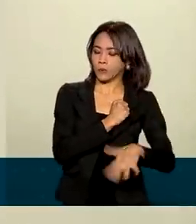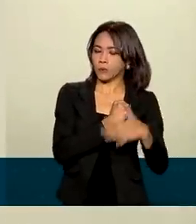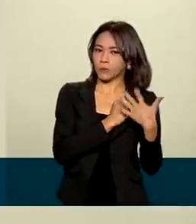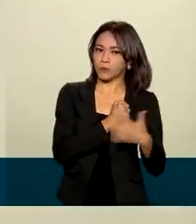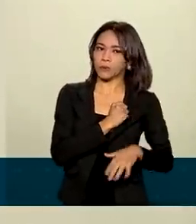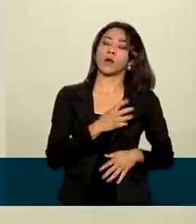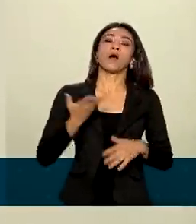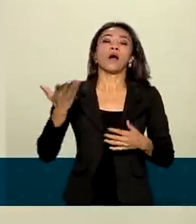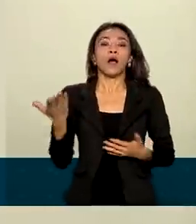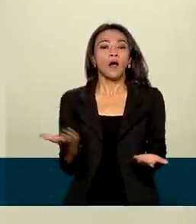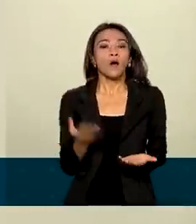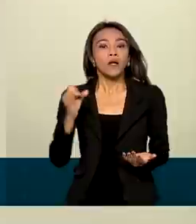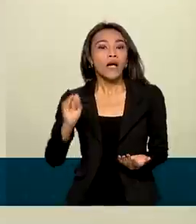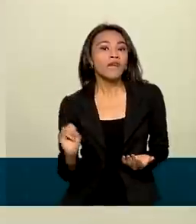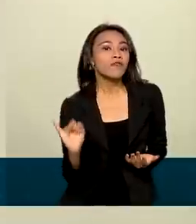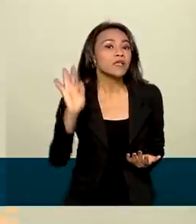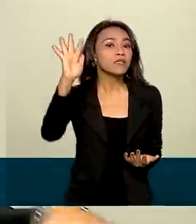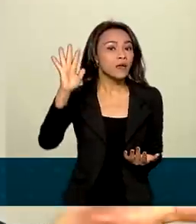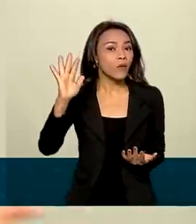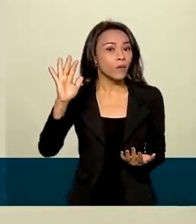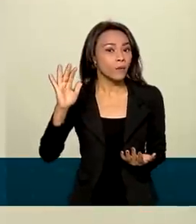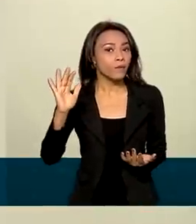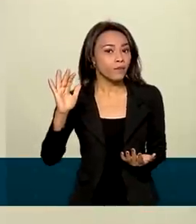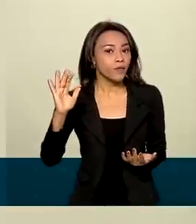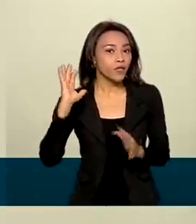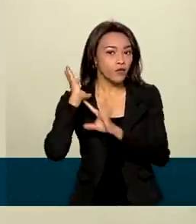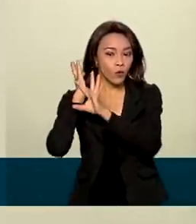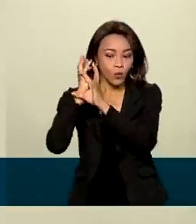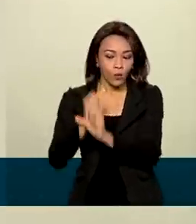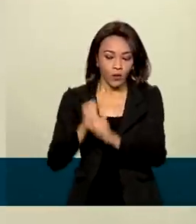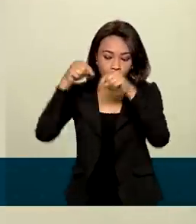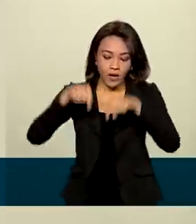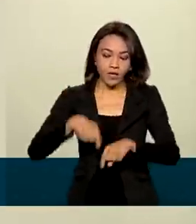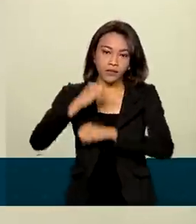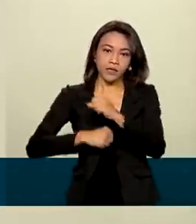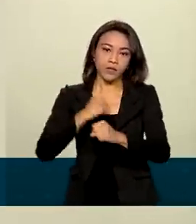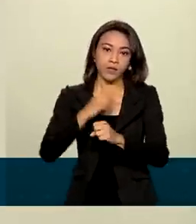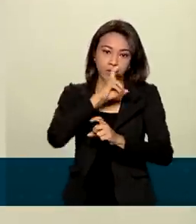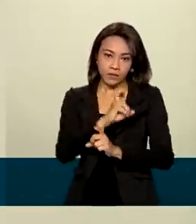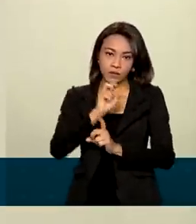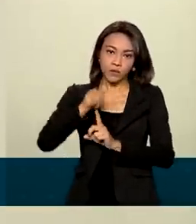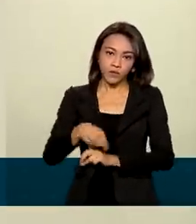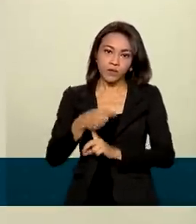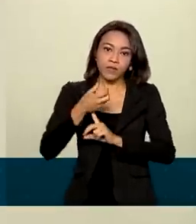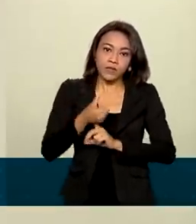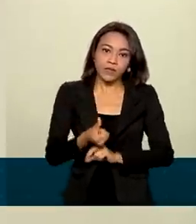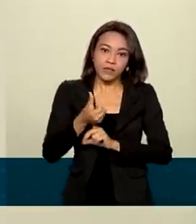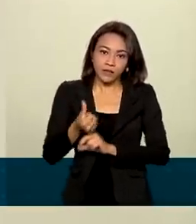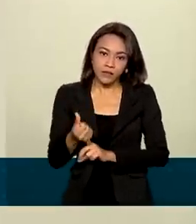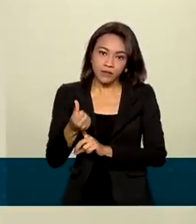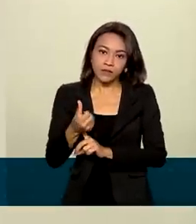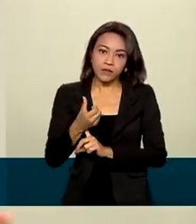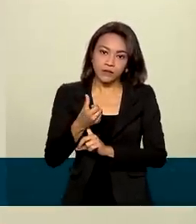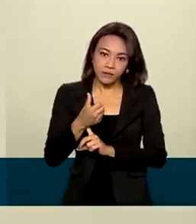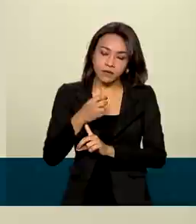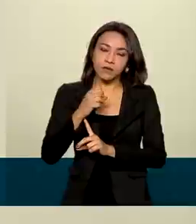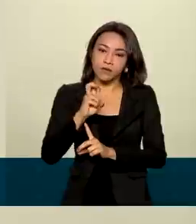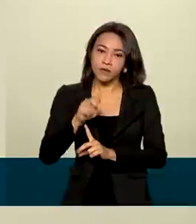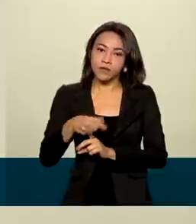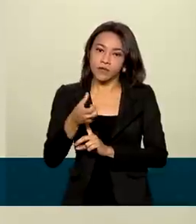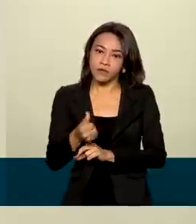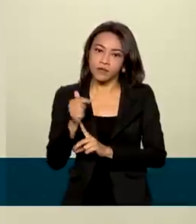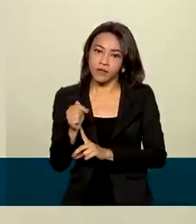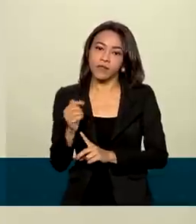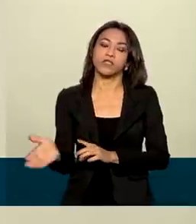inflação anualizada do IPCA, acumulada neste ano, está em 5,67 e, nos últimos 12 meses, em